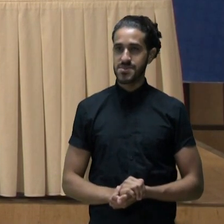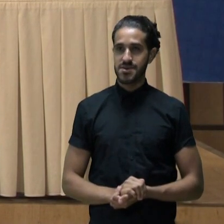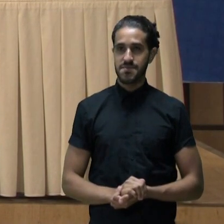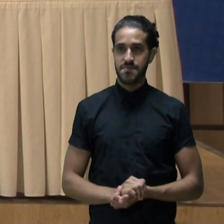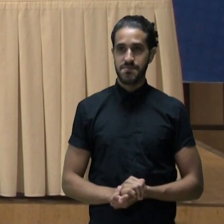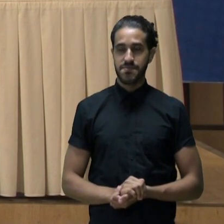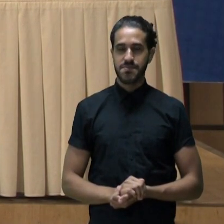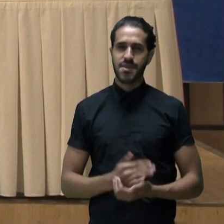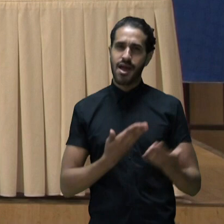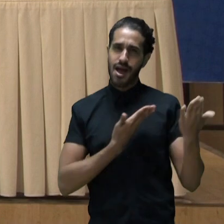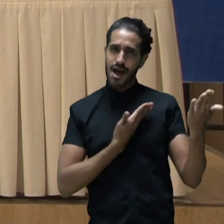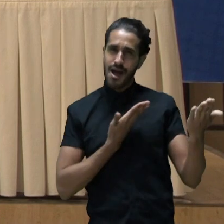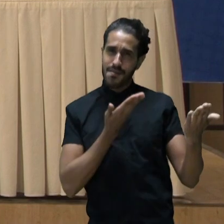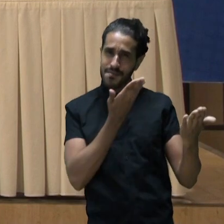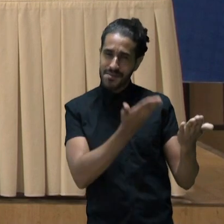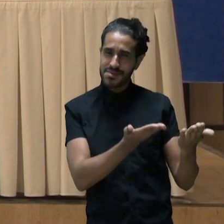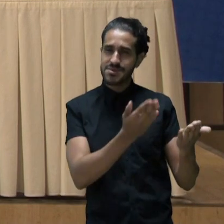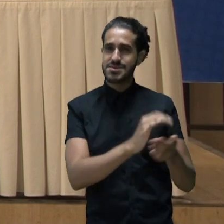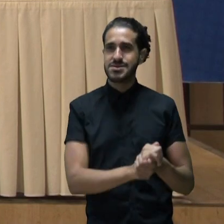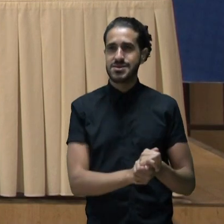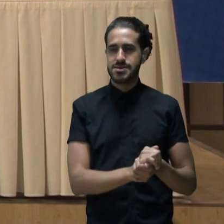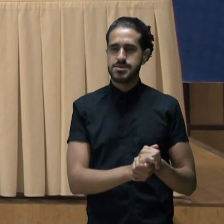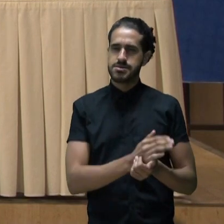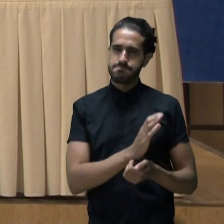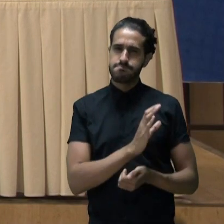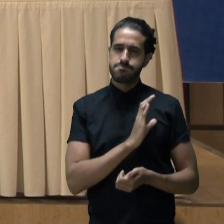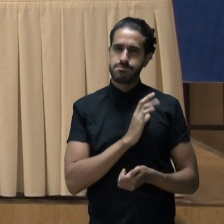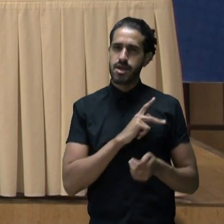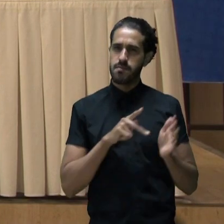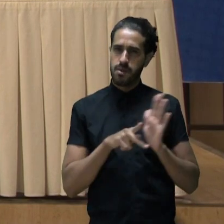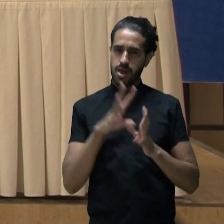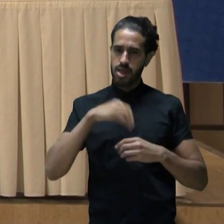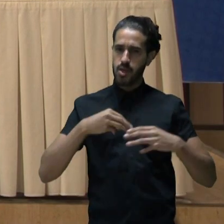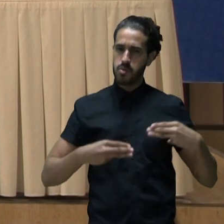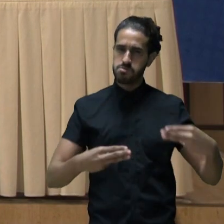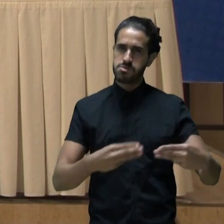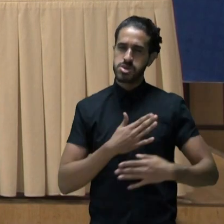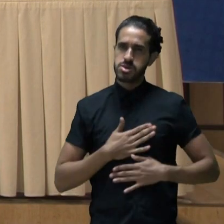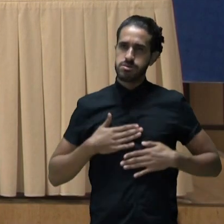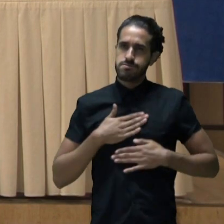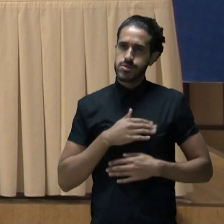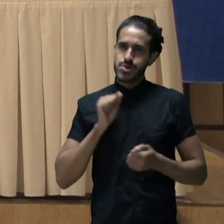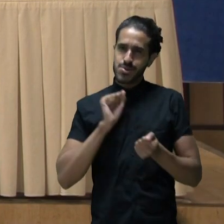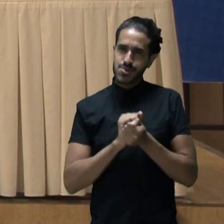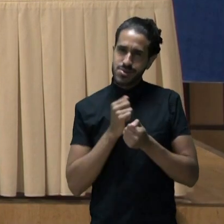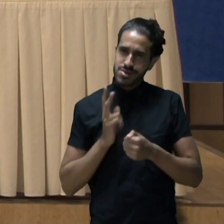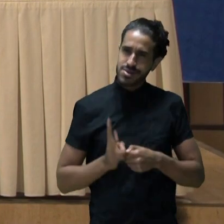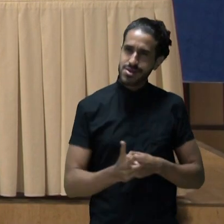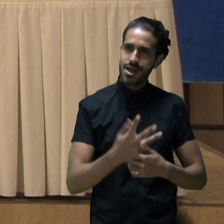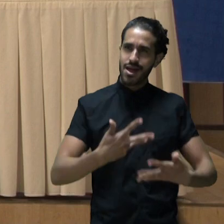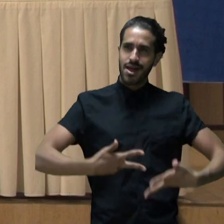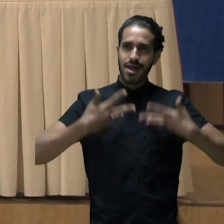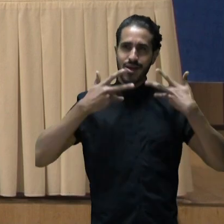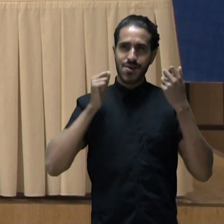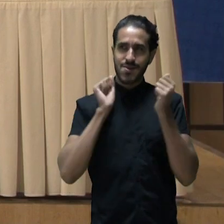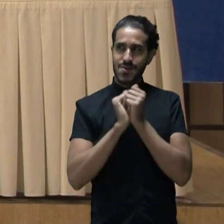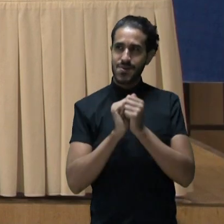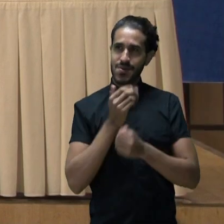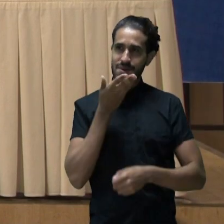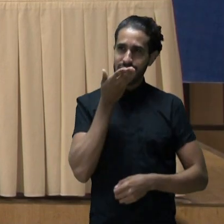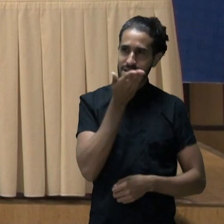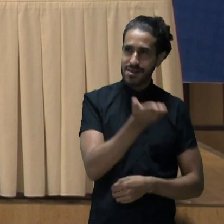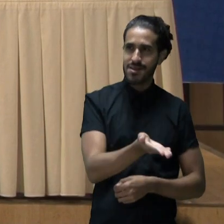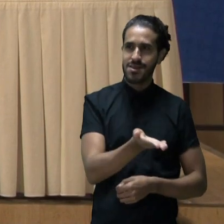Meu grande amigo e colega de Ministério Roma, sempre uma alegria estar ao seu lado